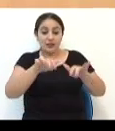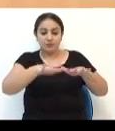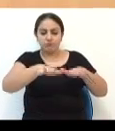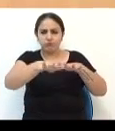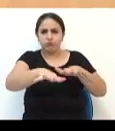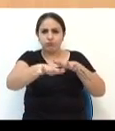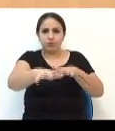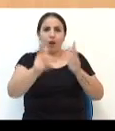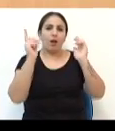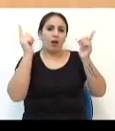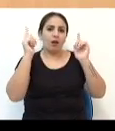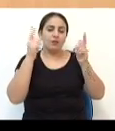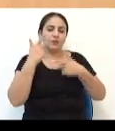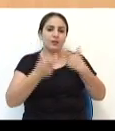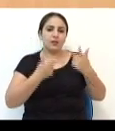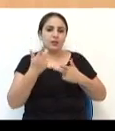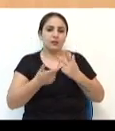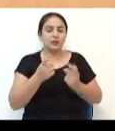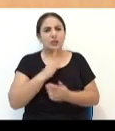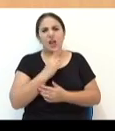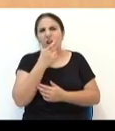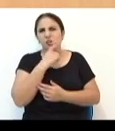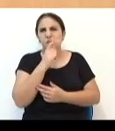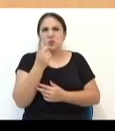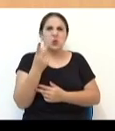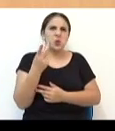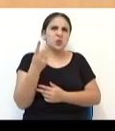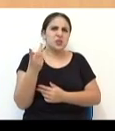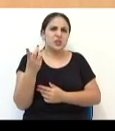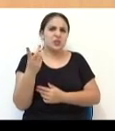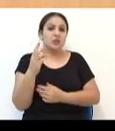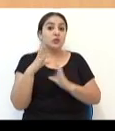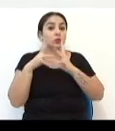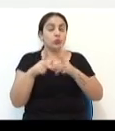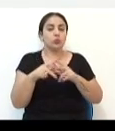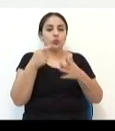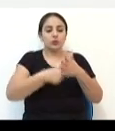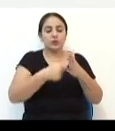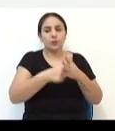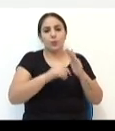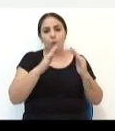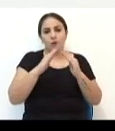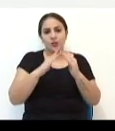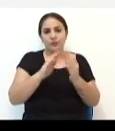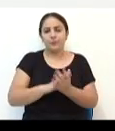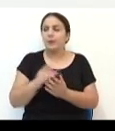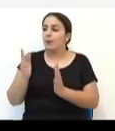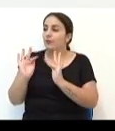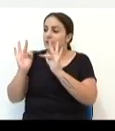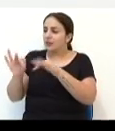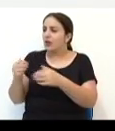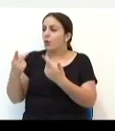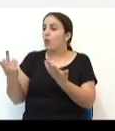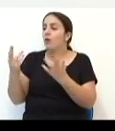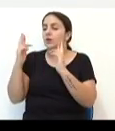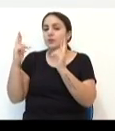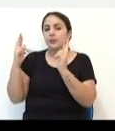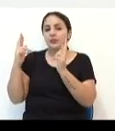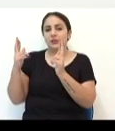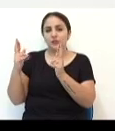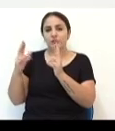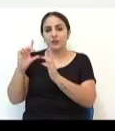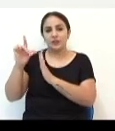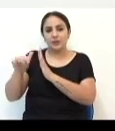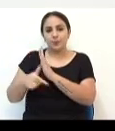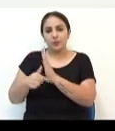as manifestações que teve aqui, eu calculo que teve umas 12, 13, tudo por moradia. Rude, pra encerrar, então, quais são as suas expectativas a